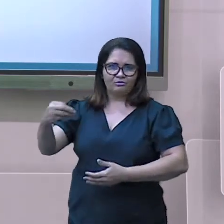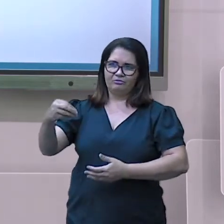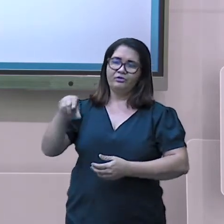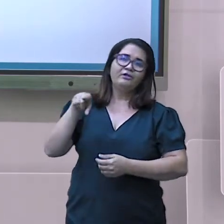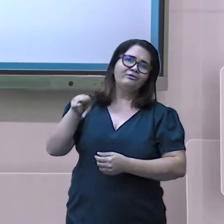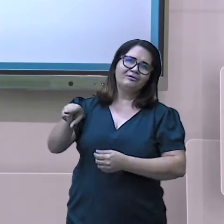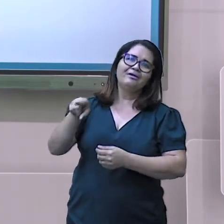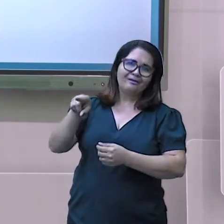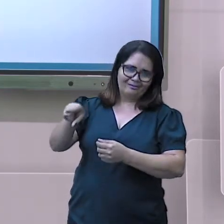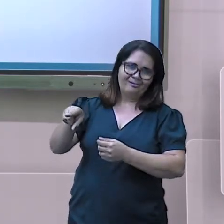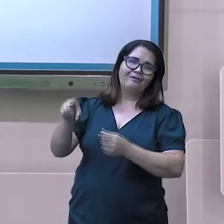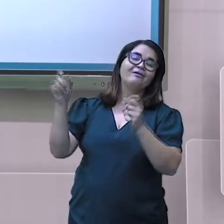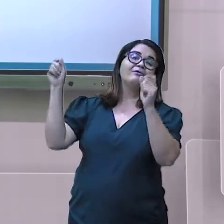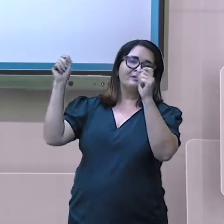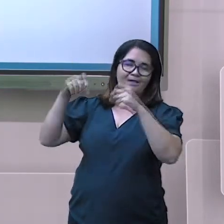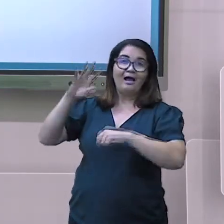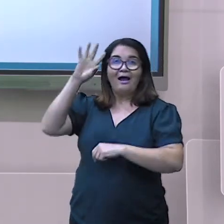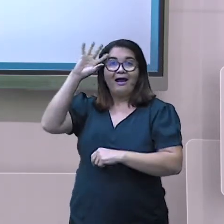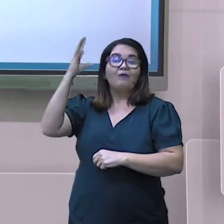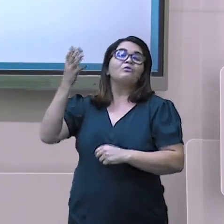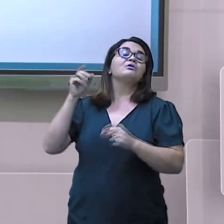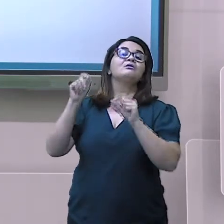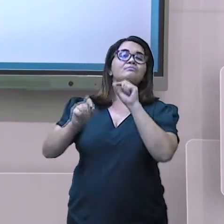o semblante dele.